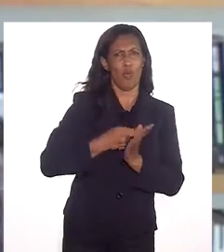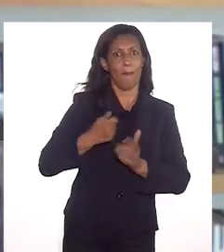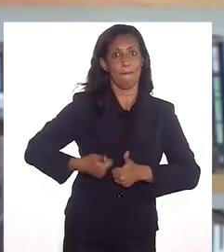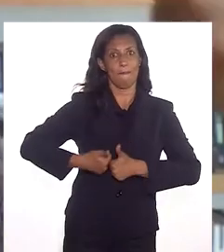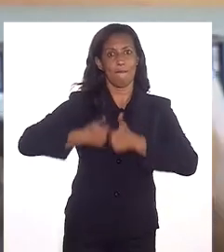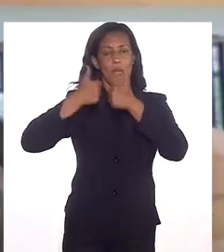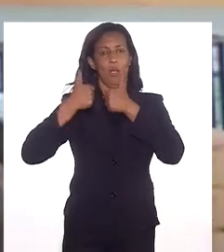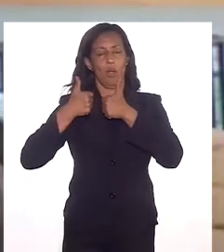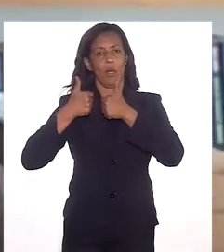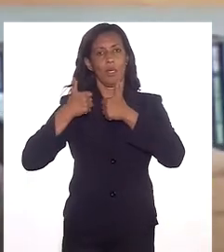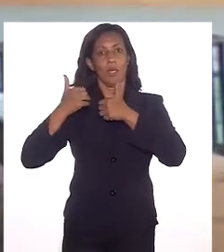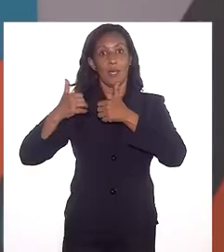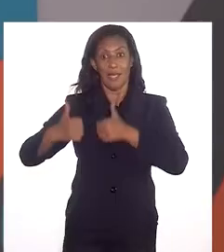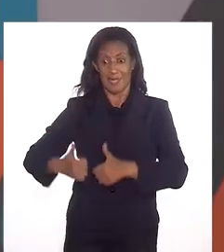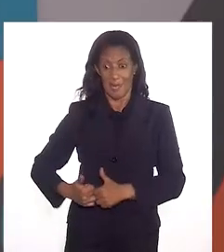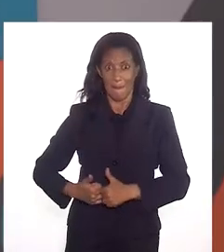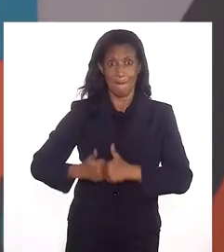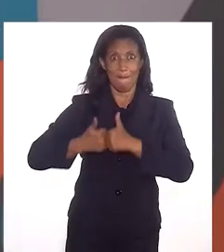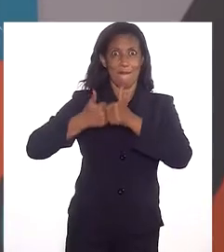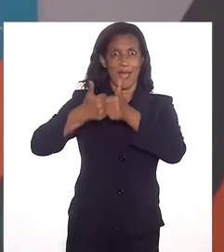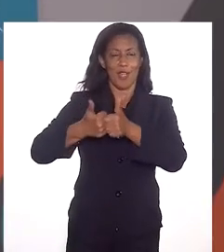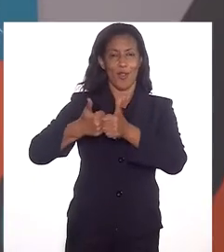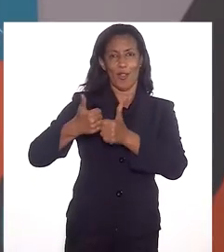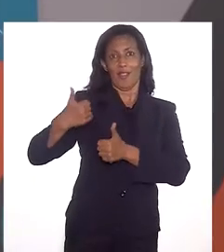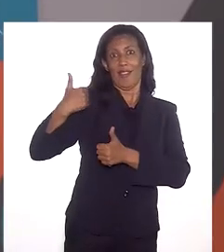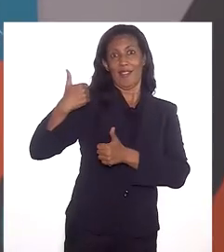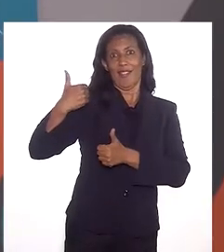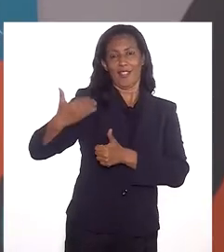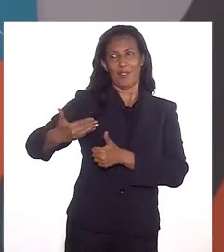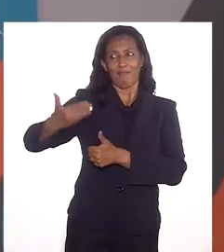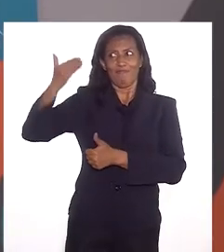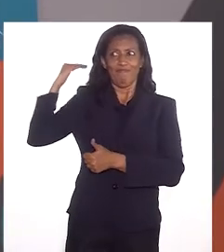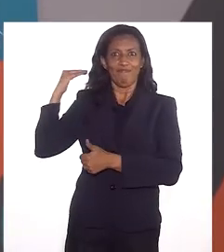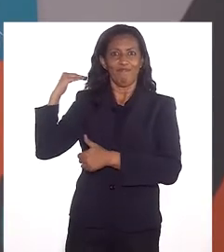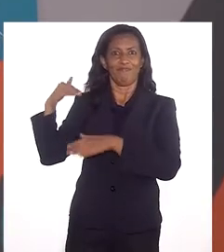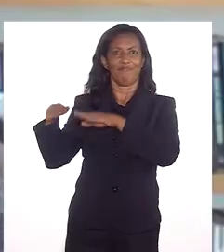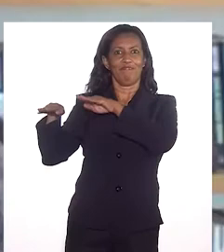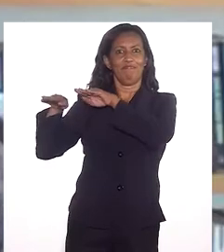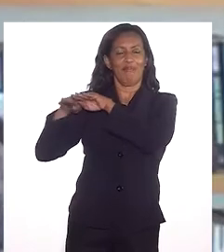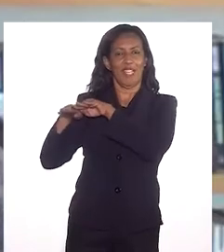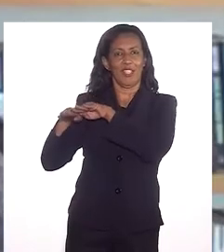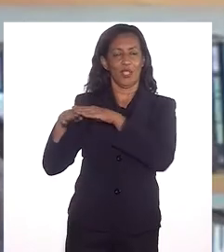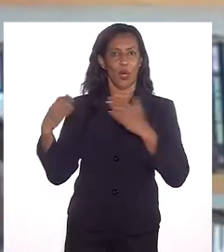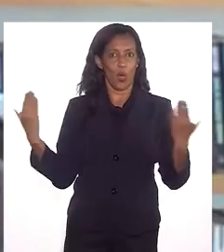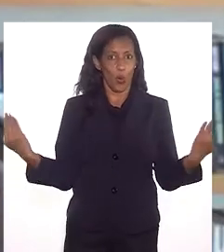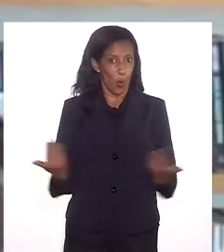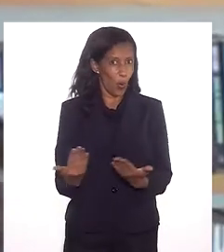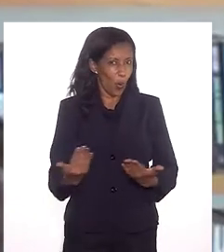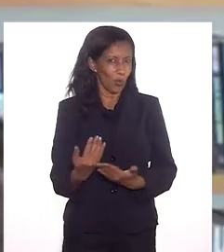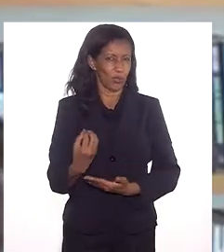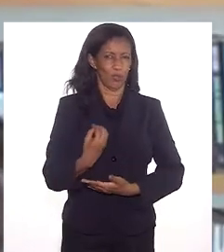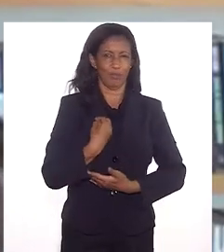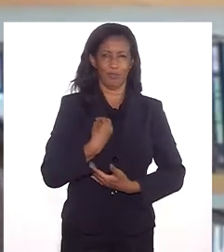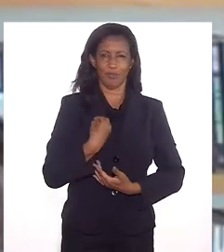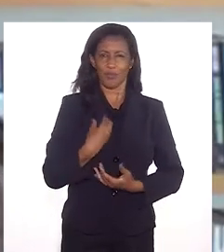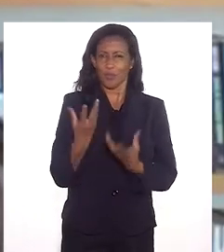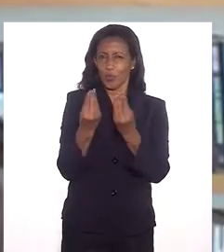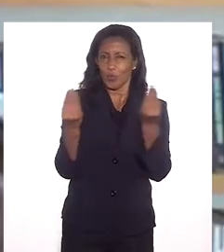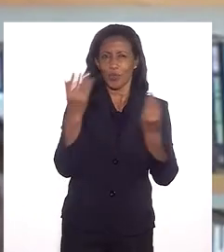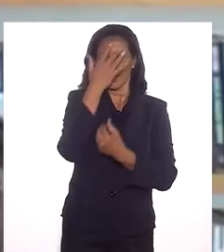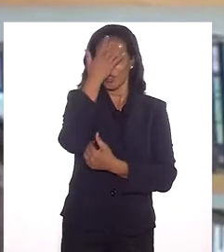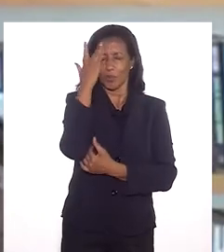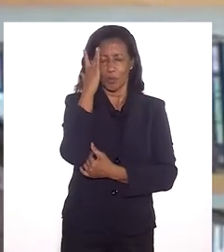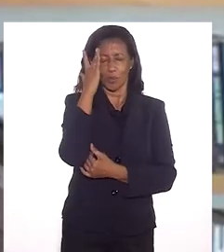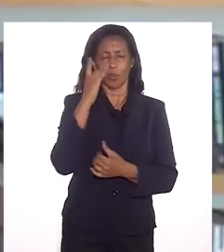ditadura e é um tempo melhor do que era na Idade Média. A gente anda para frente. Nós vivemos hoje um momento